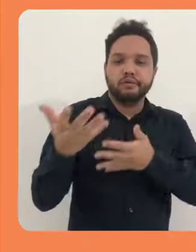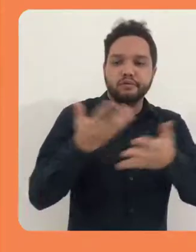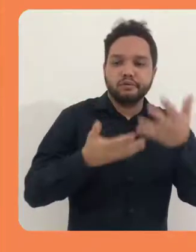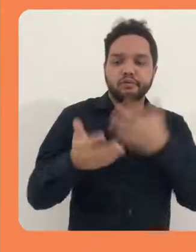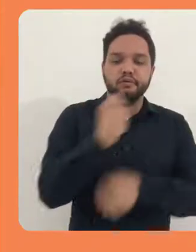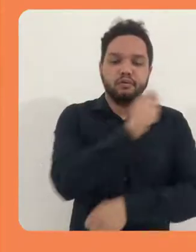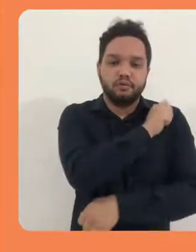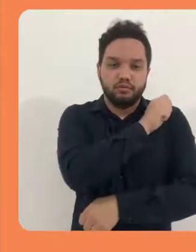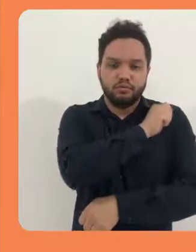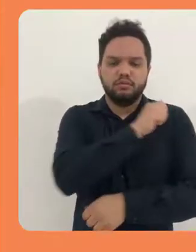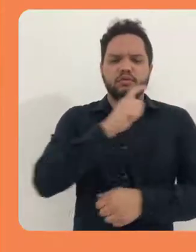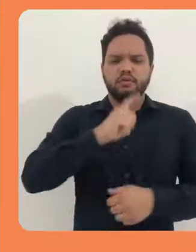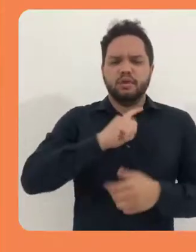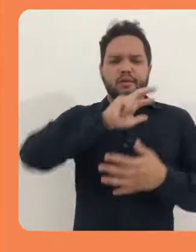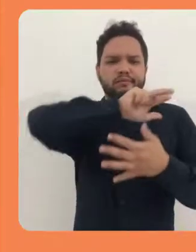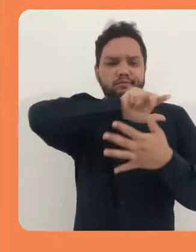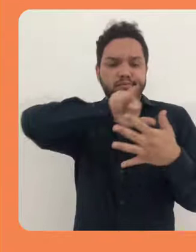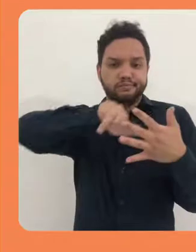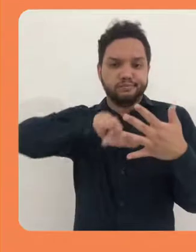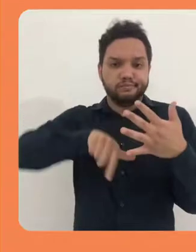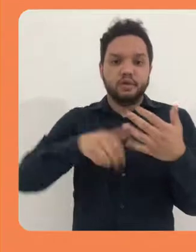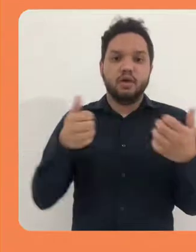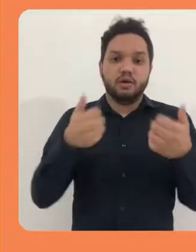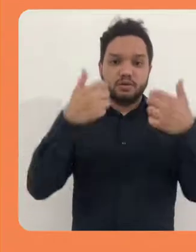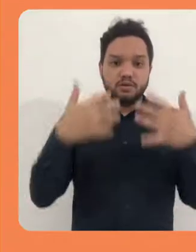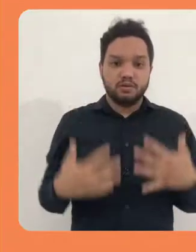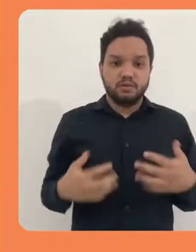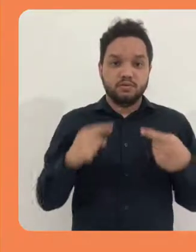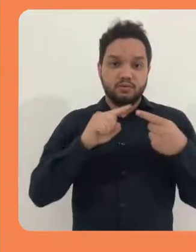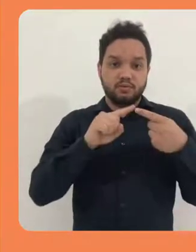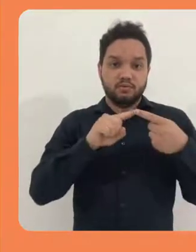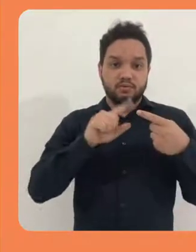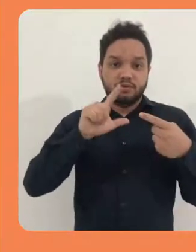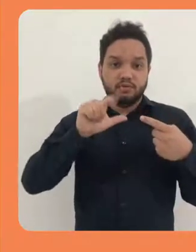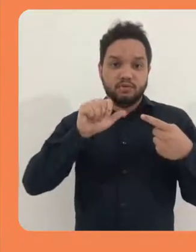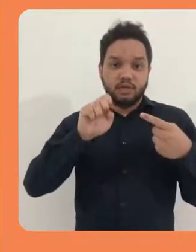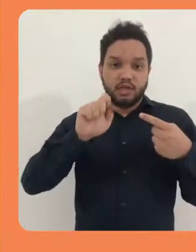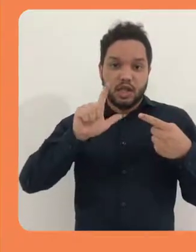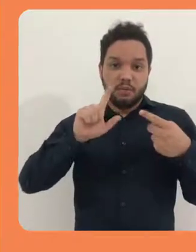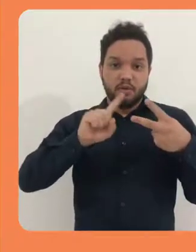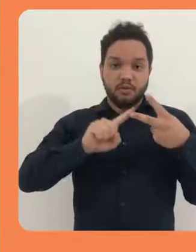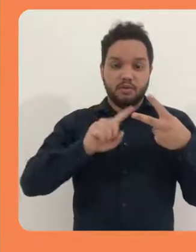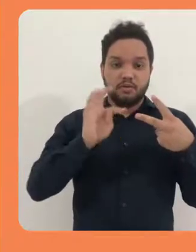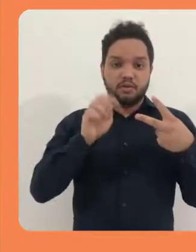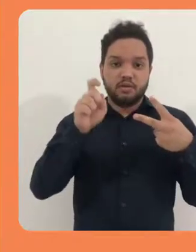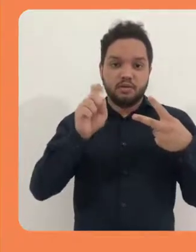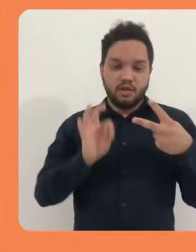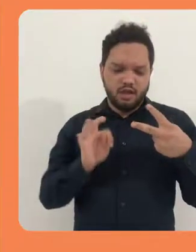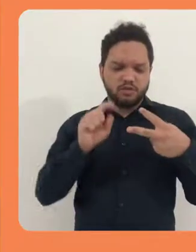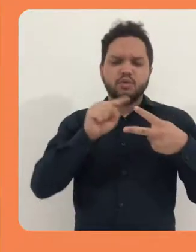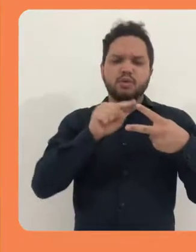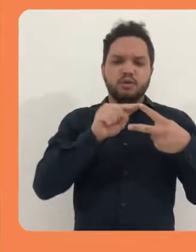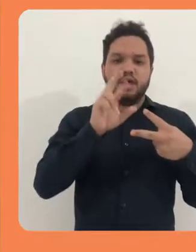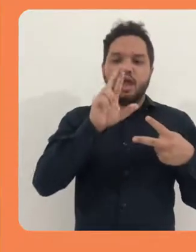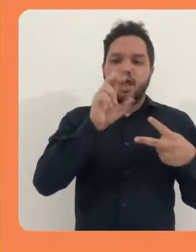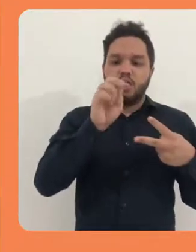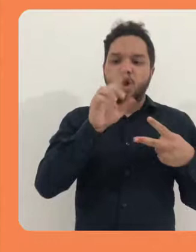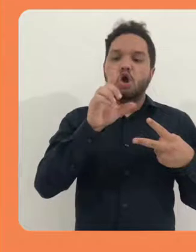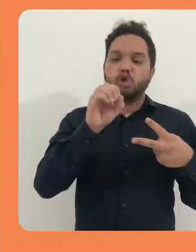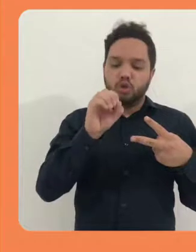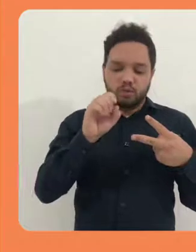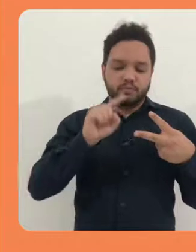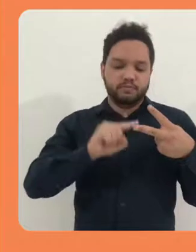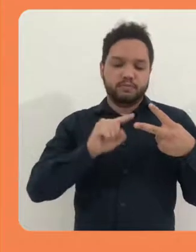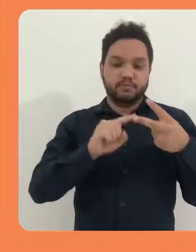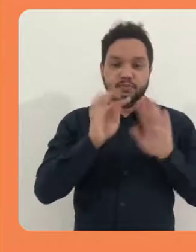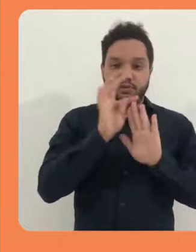recursos possíveis para interagir com o seu aluno. Então, são vários recursos. Nesse vídeo